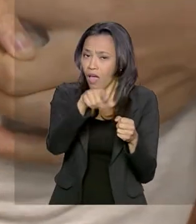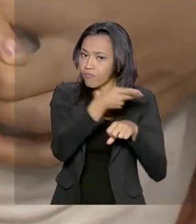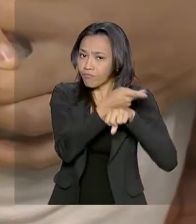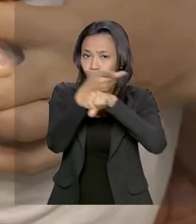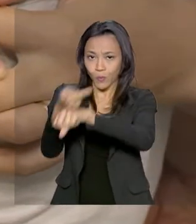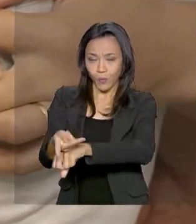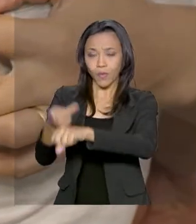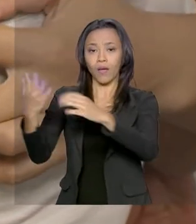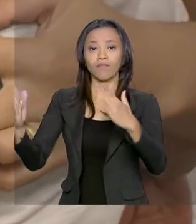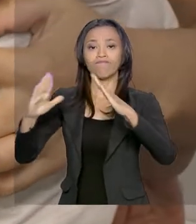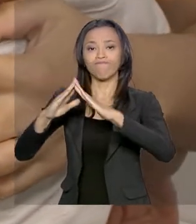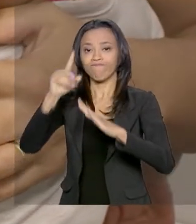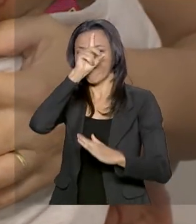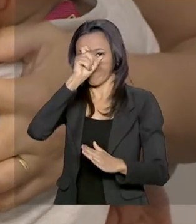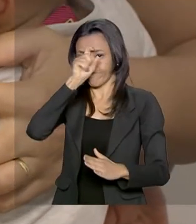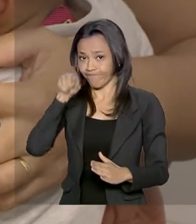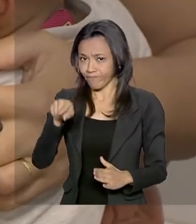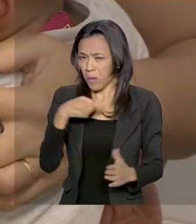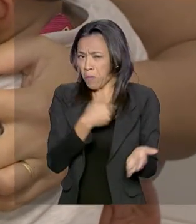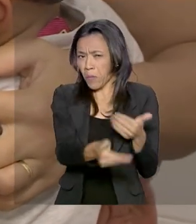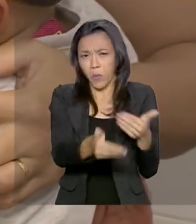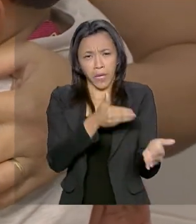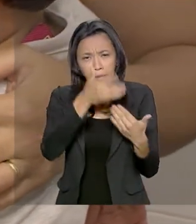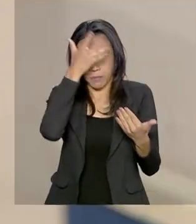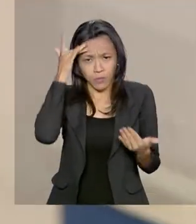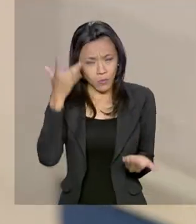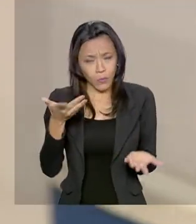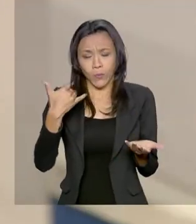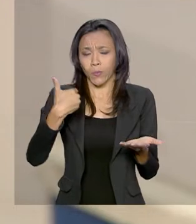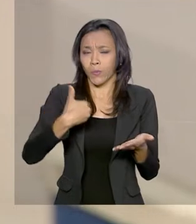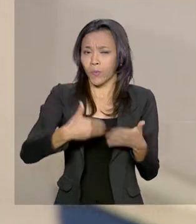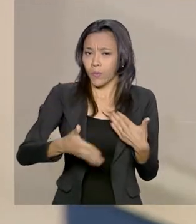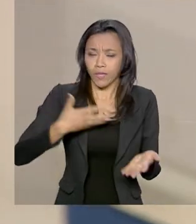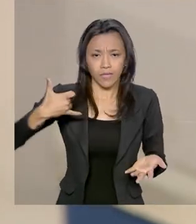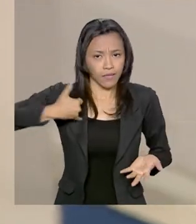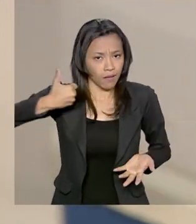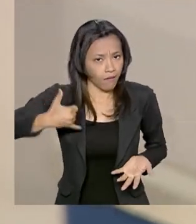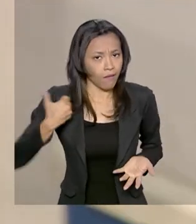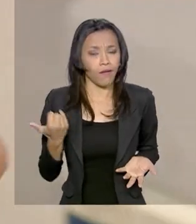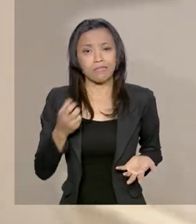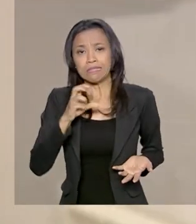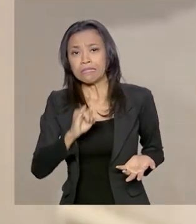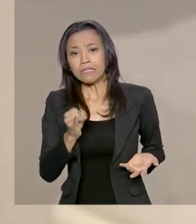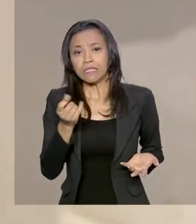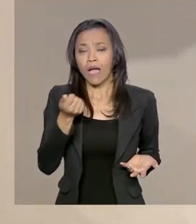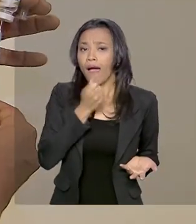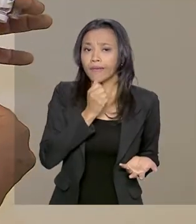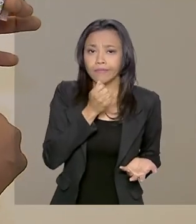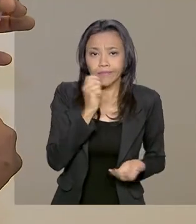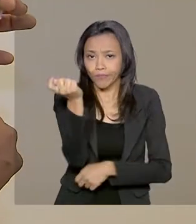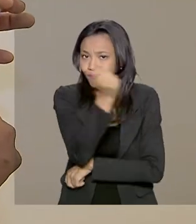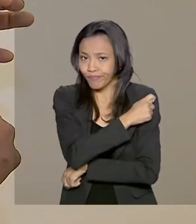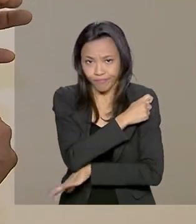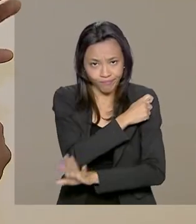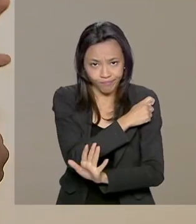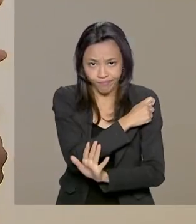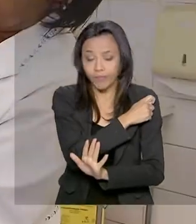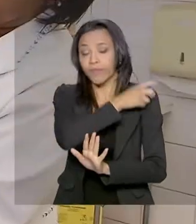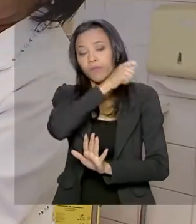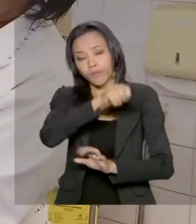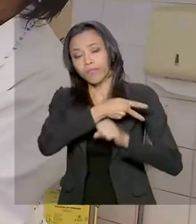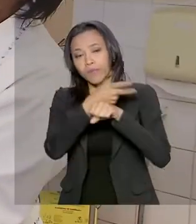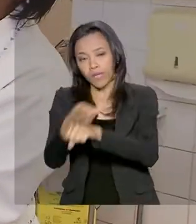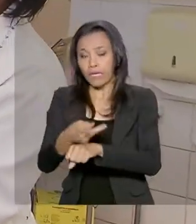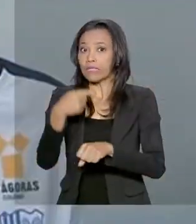unidade básica de saúde. Isso vale para qualquer pessoa de qualquer idade que, por algum motivo, não tomou a vacina. O sarampo pode